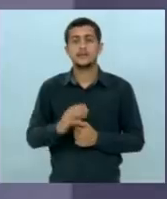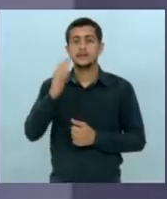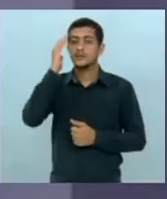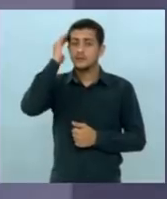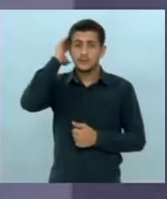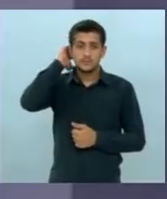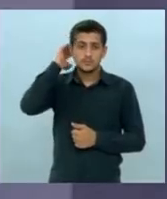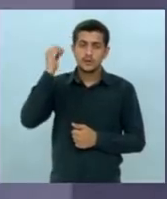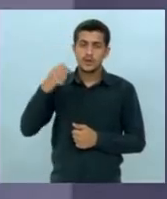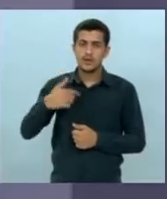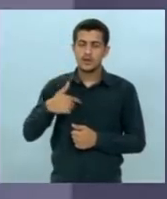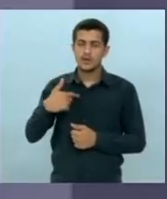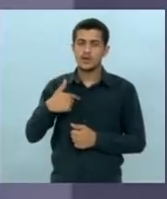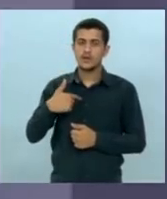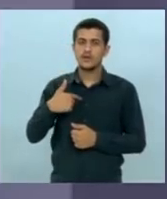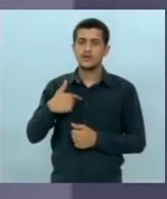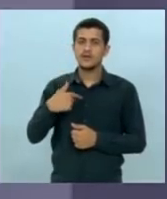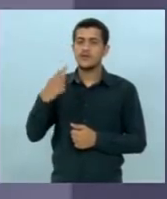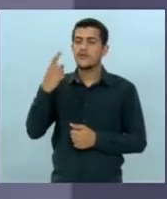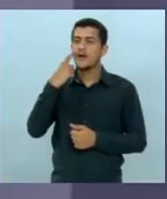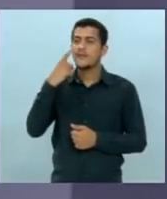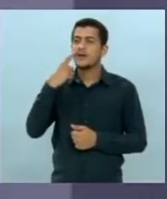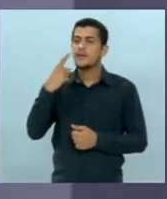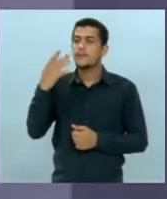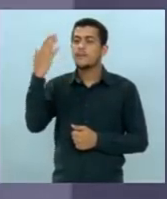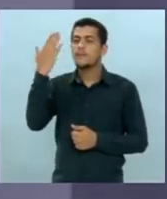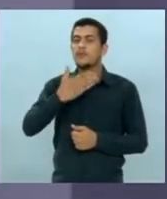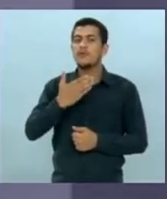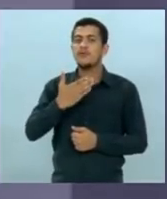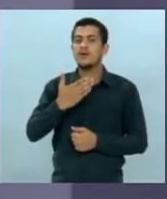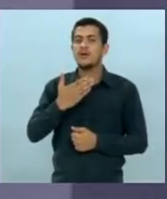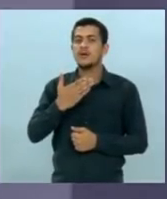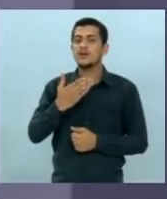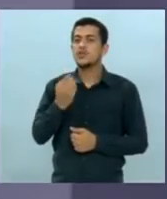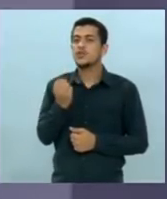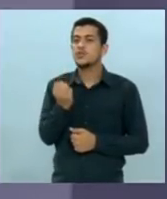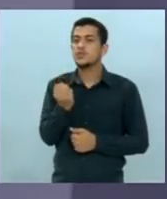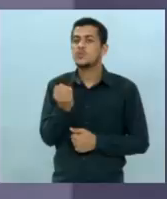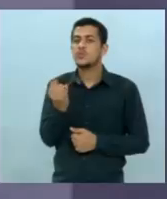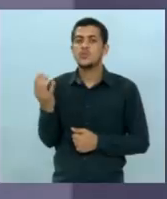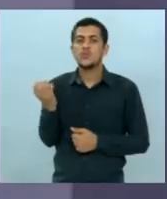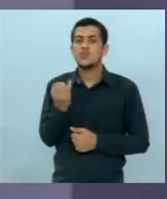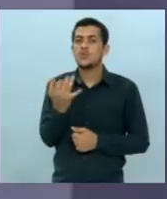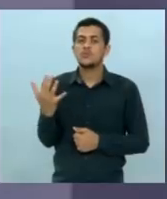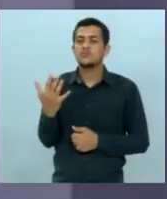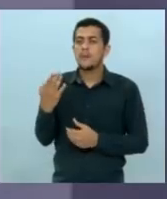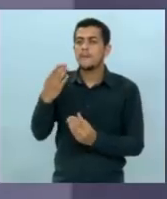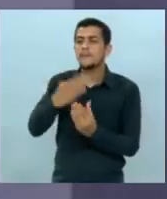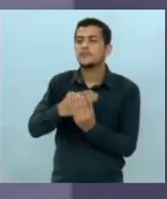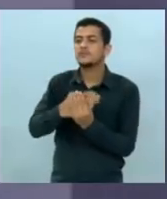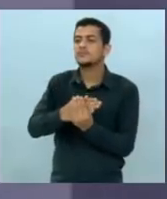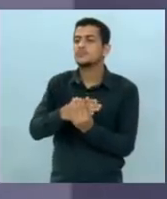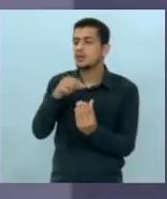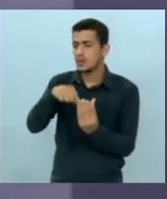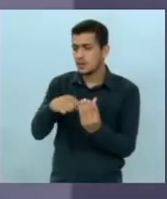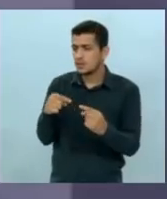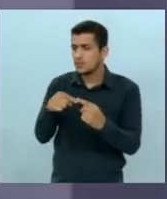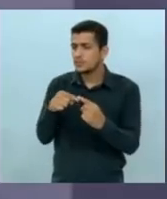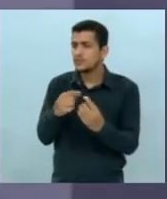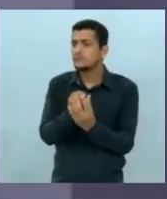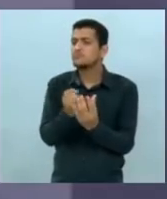desafio a você a exibir o número de qualquer processo que eu responda dessas